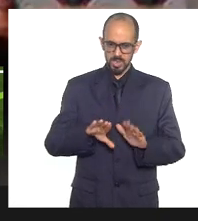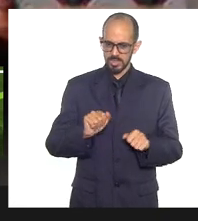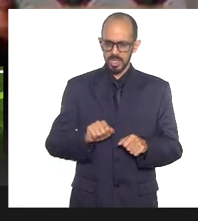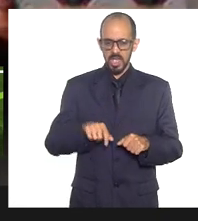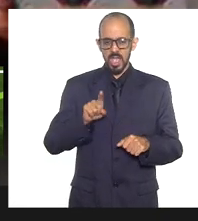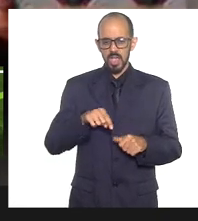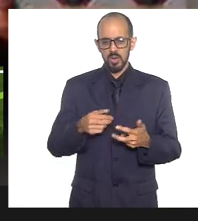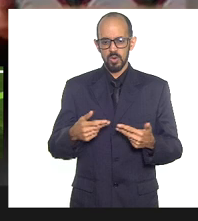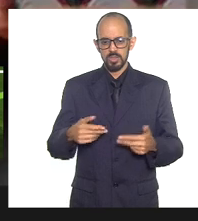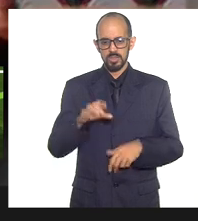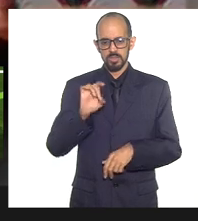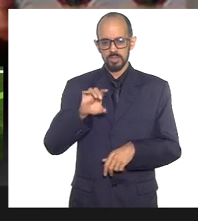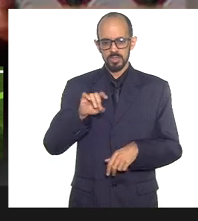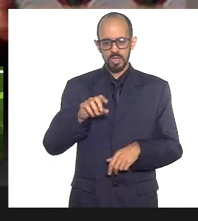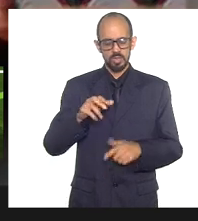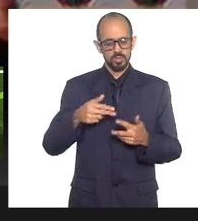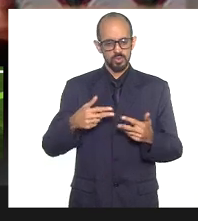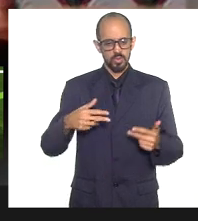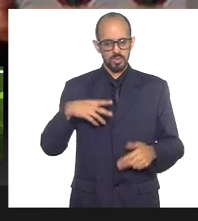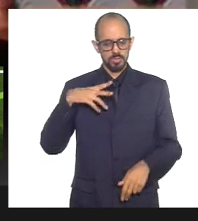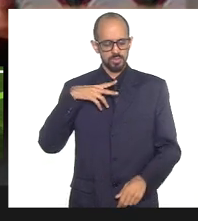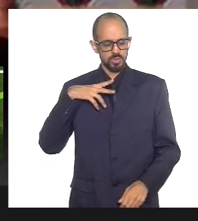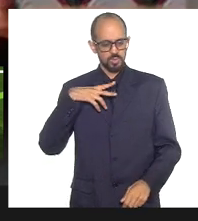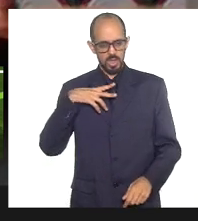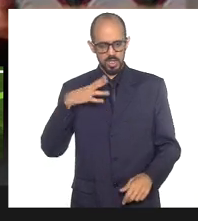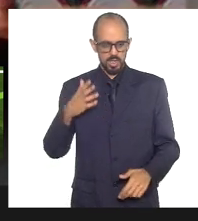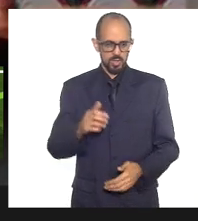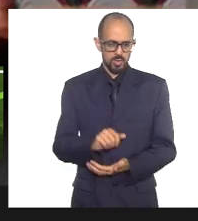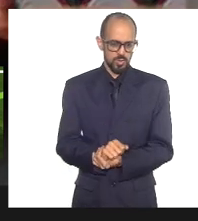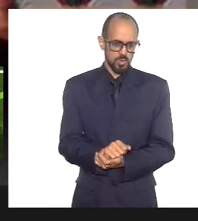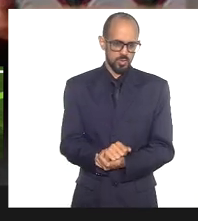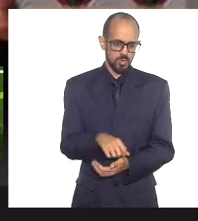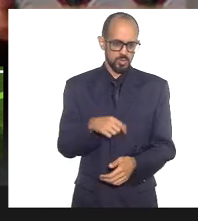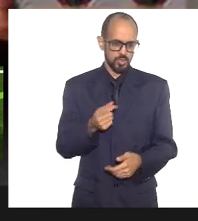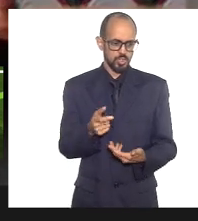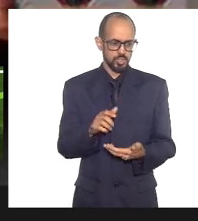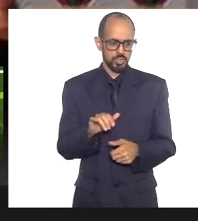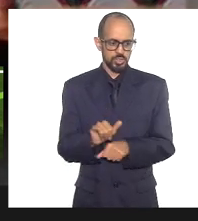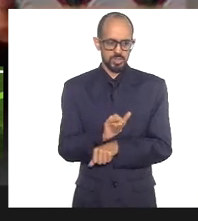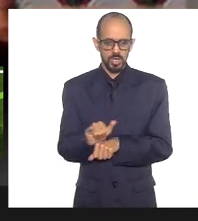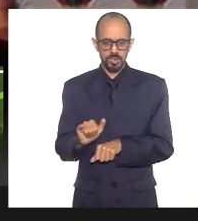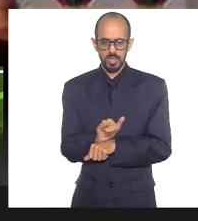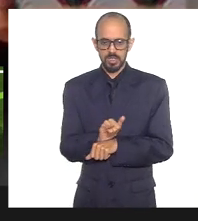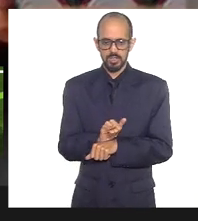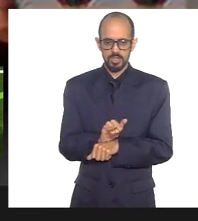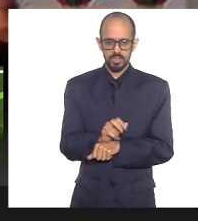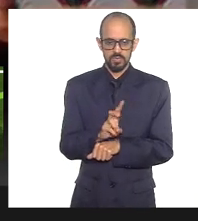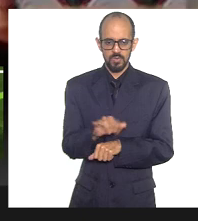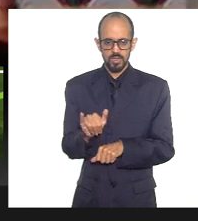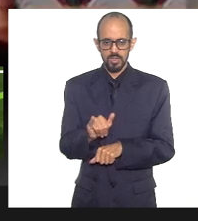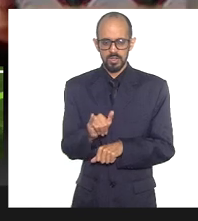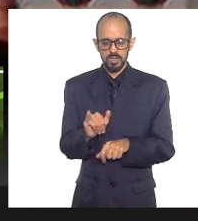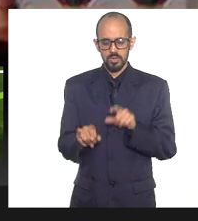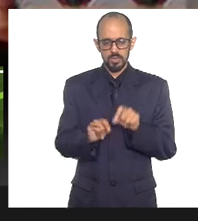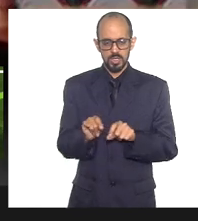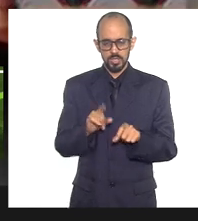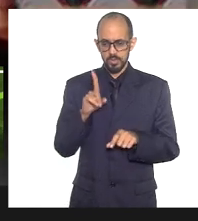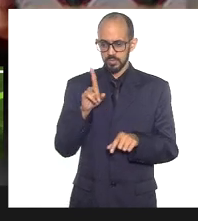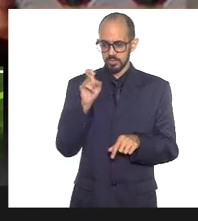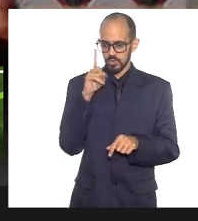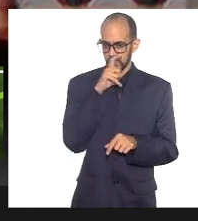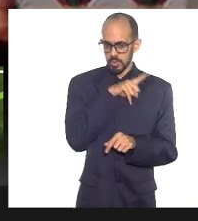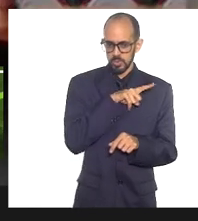de cunho pessoal, de elementos que vão dificultar um pouco inclusive